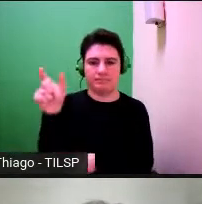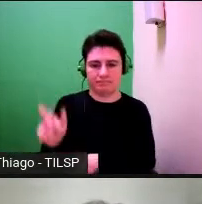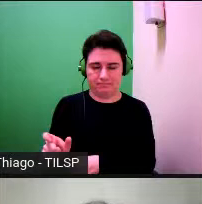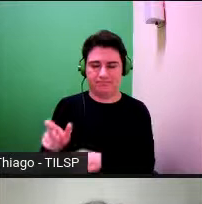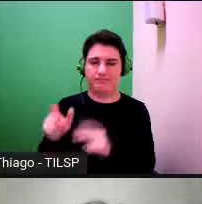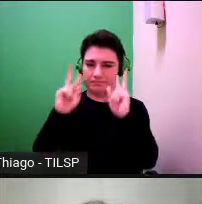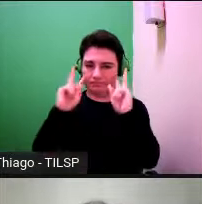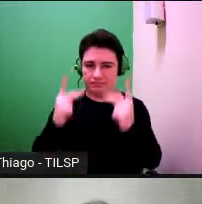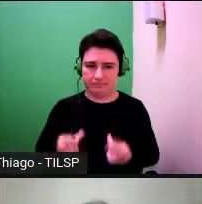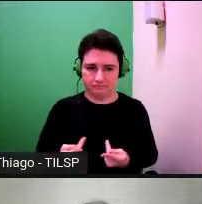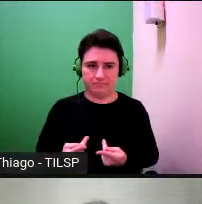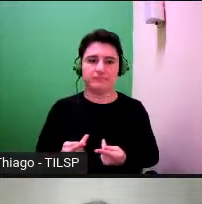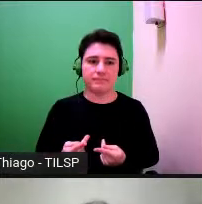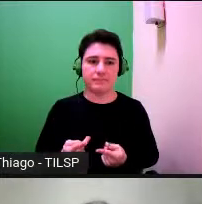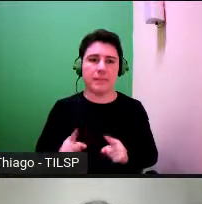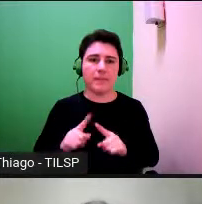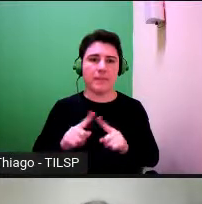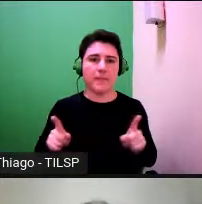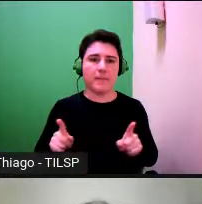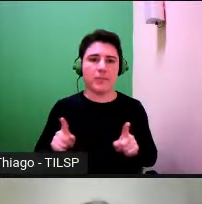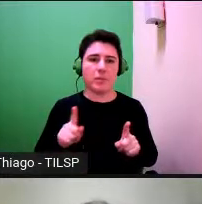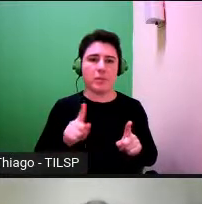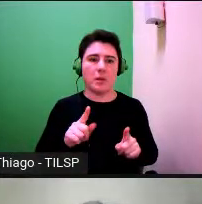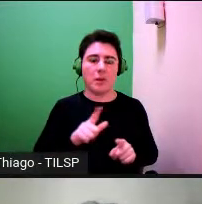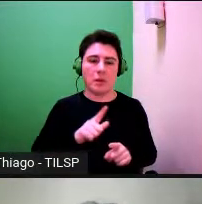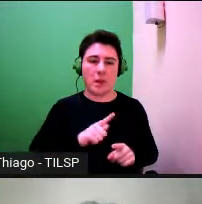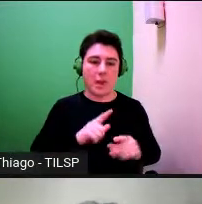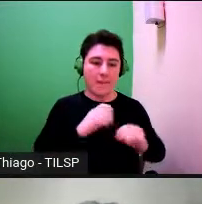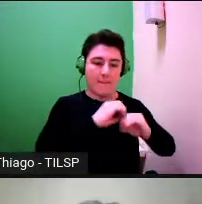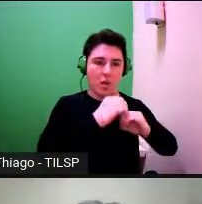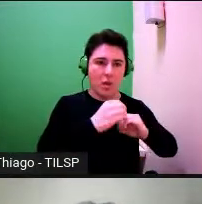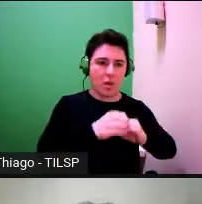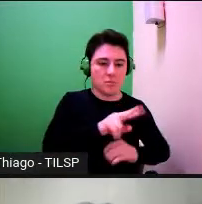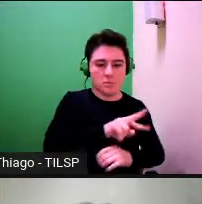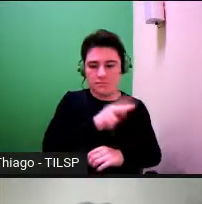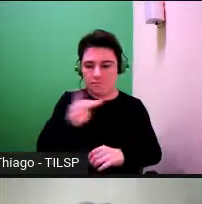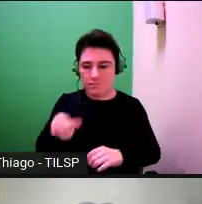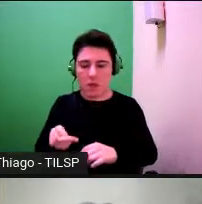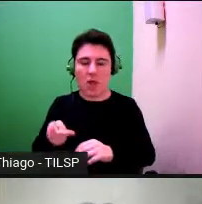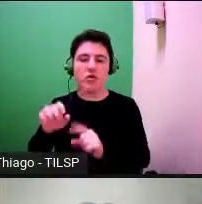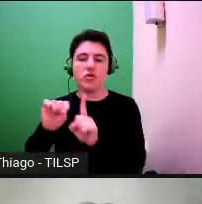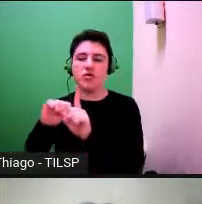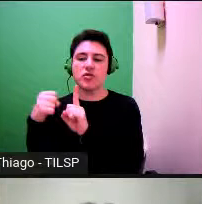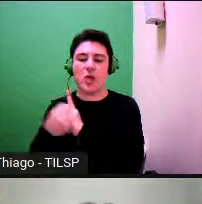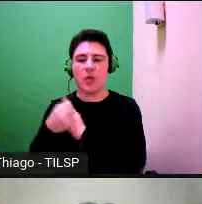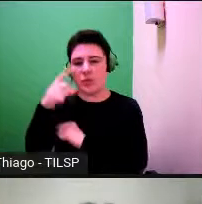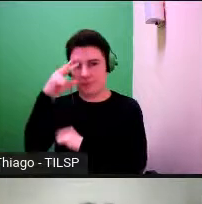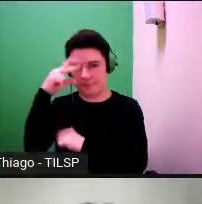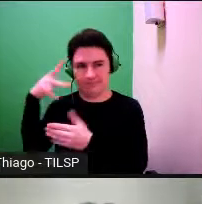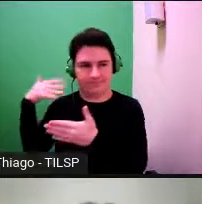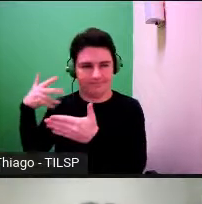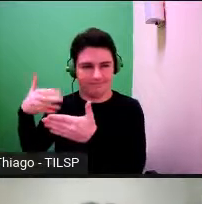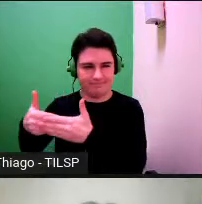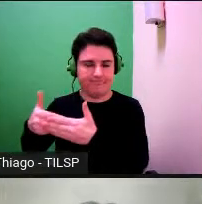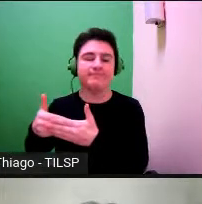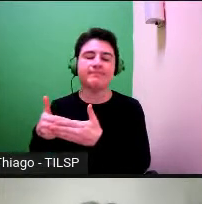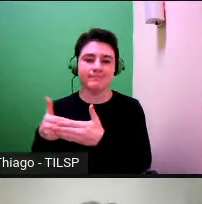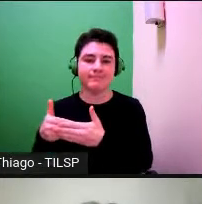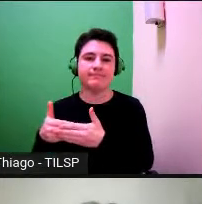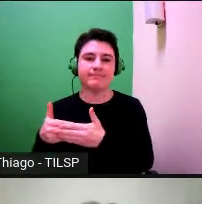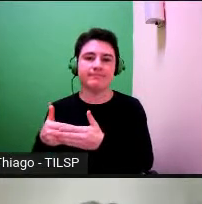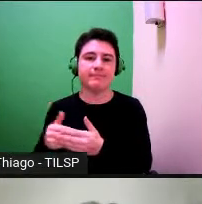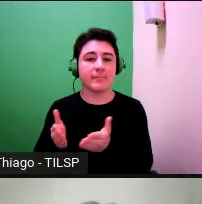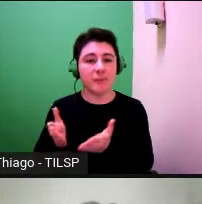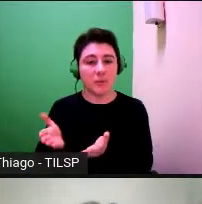humana, e que esse salto tem a ver com a passagem do biológico para o socioestórico. E isso é uma, é